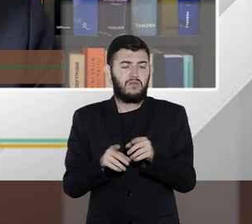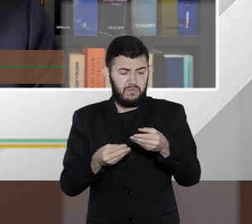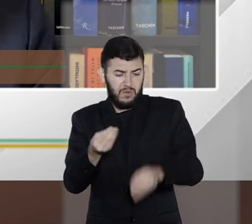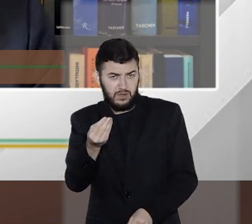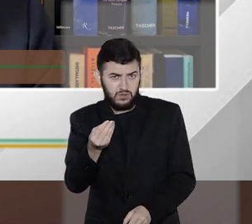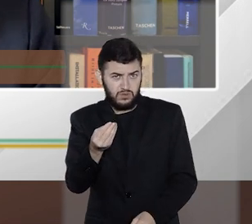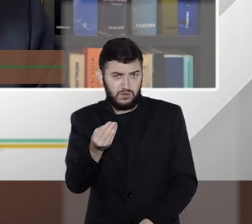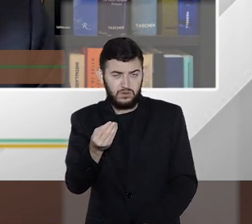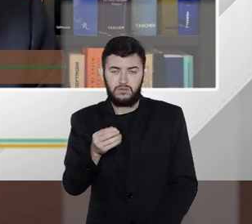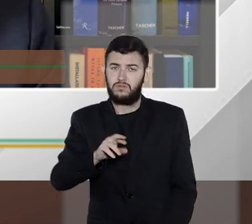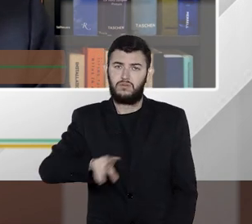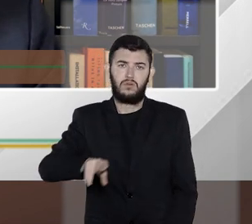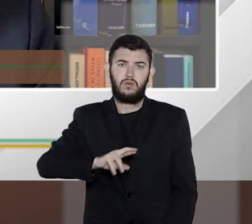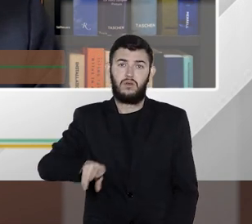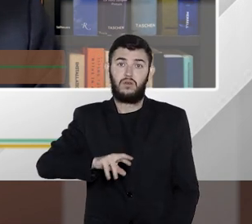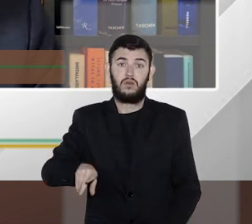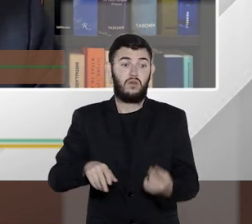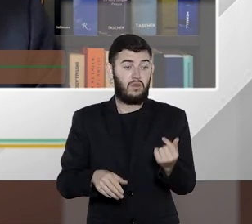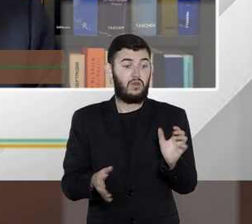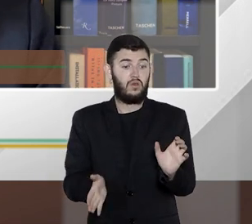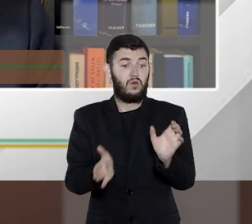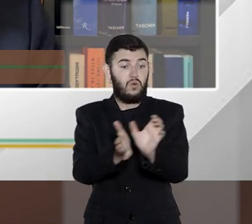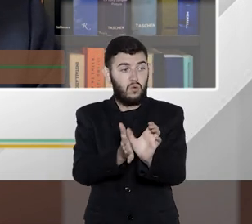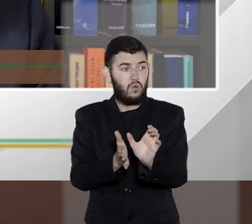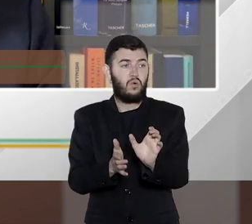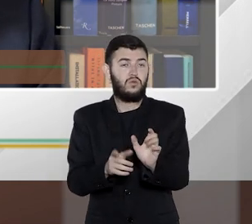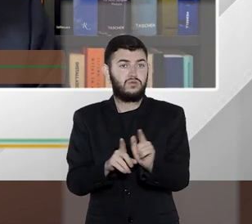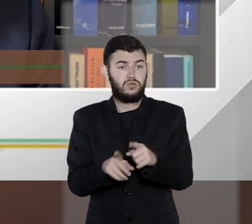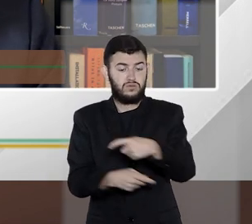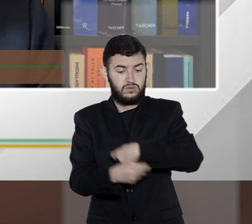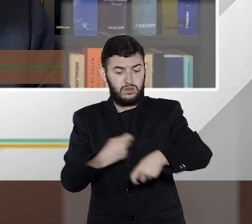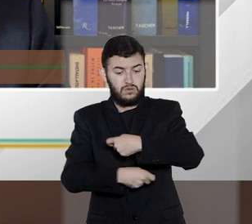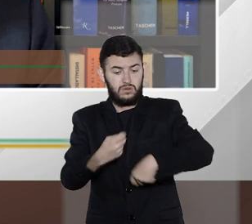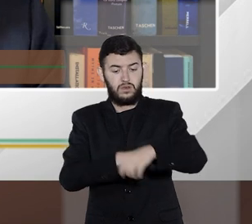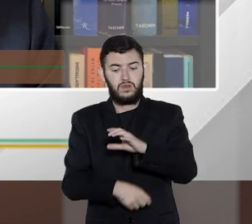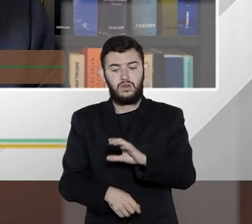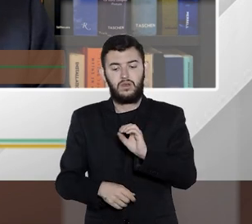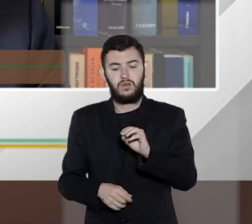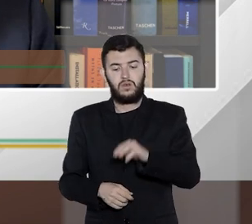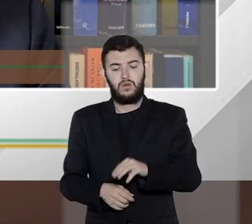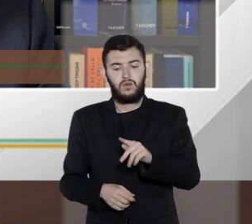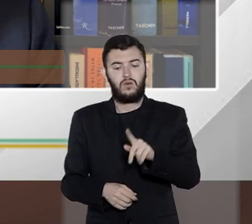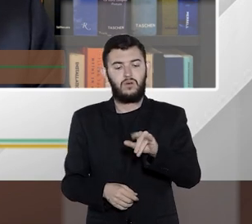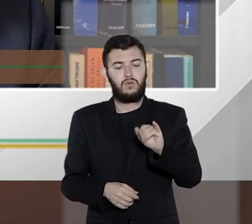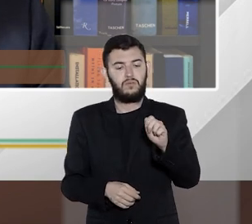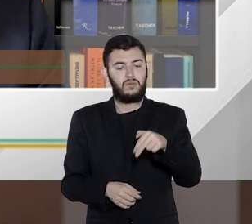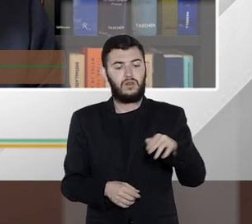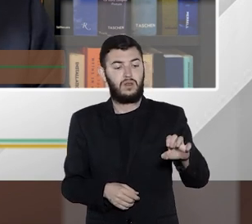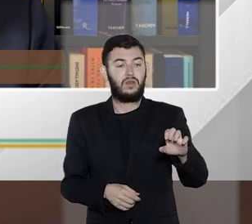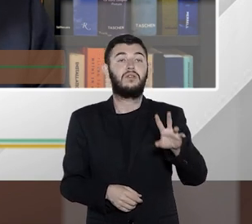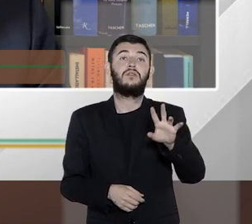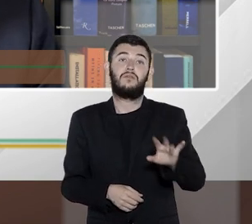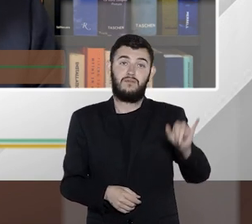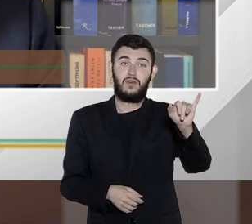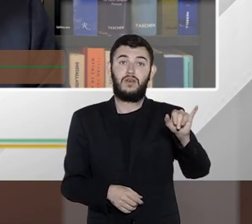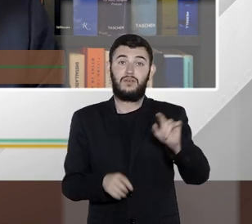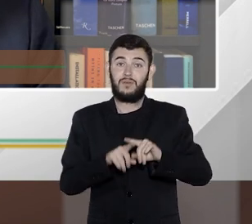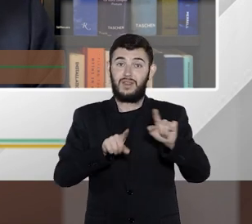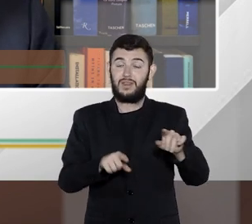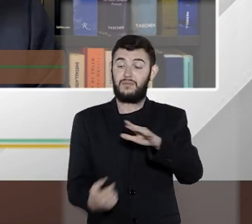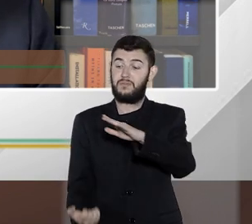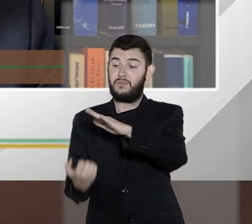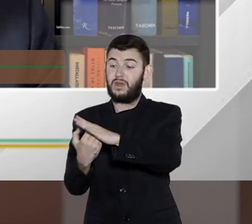Isso vai gerar algum custo inicial de compliance? Sem dúvida nenhuma vai gerar. Então custos para as empresas existirão.